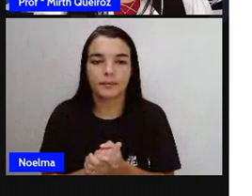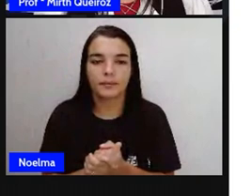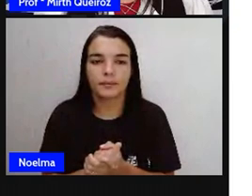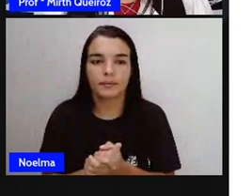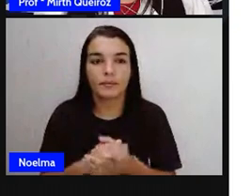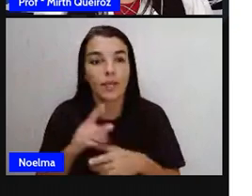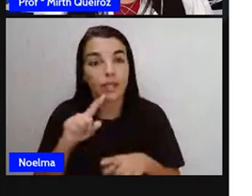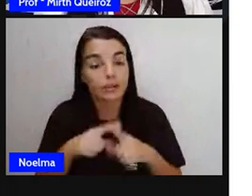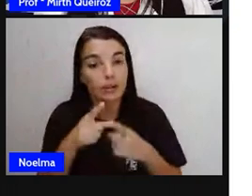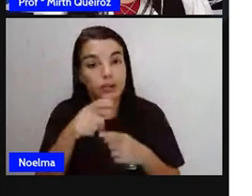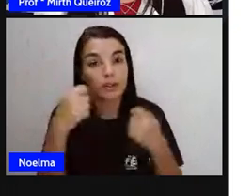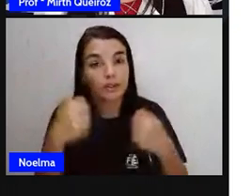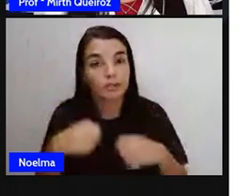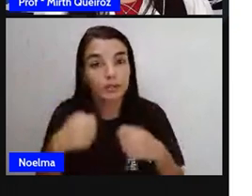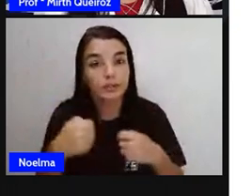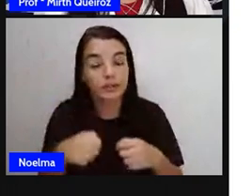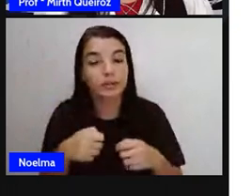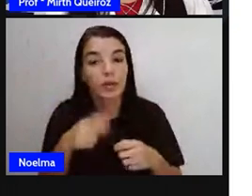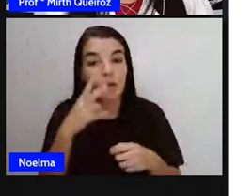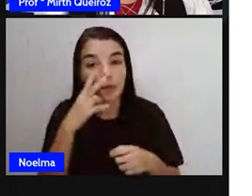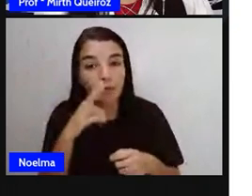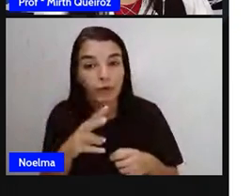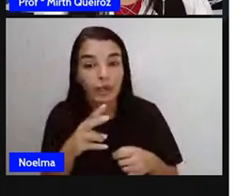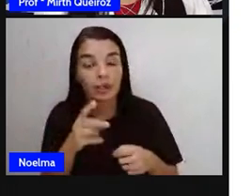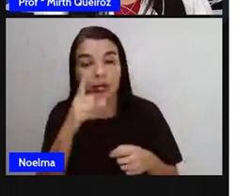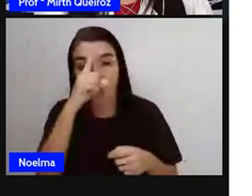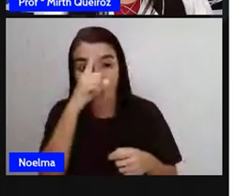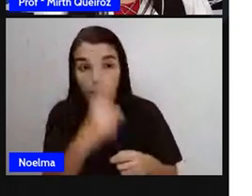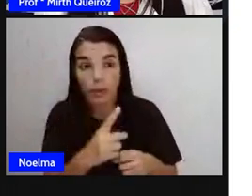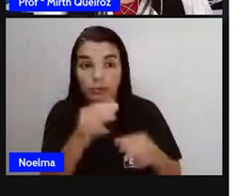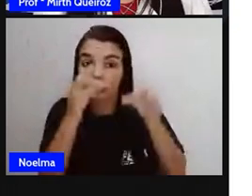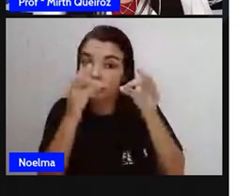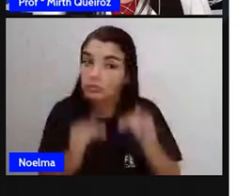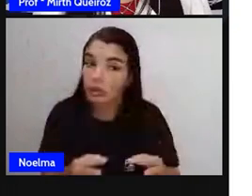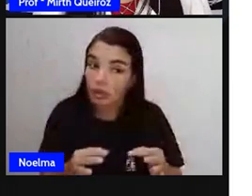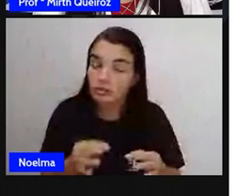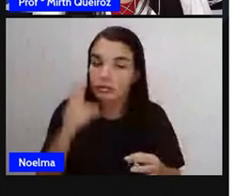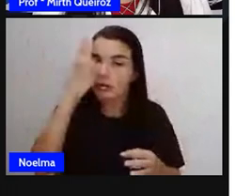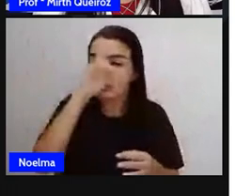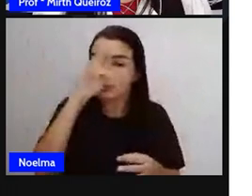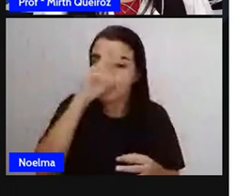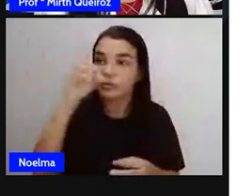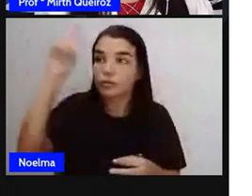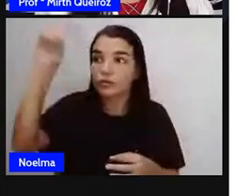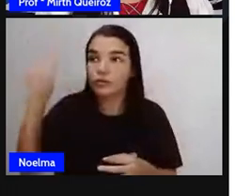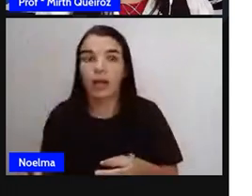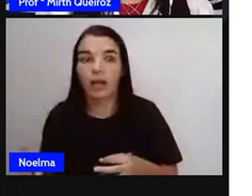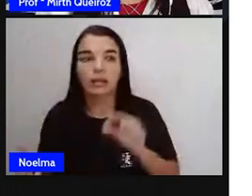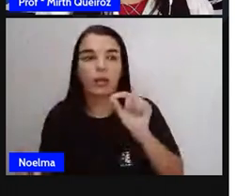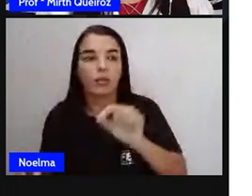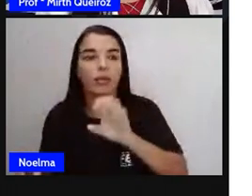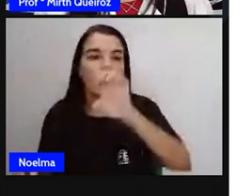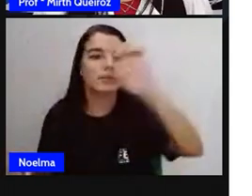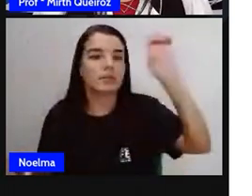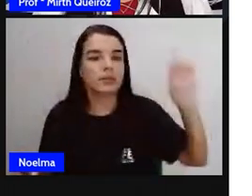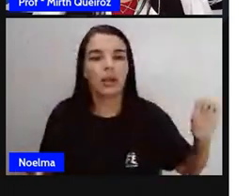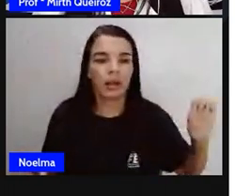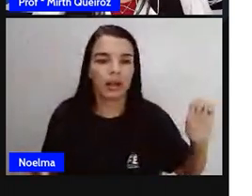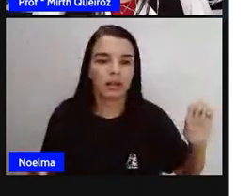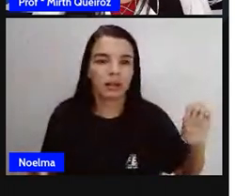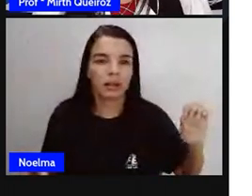Então, vocês têm que seguir esses comandos, tá? Lembrando aí o que é a direita, o que é a esquerda.